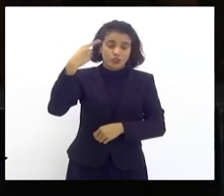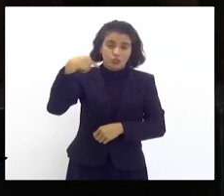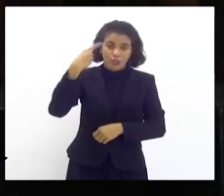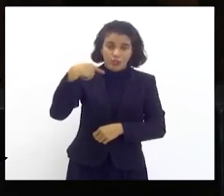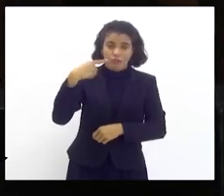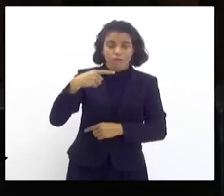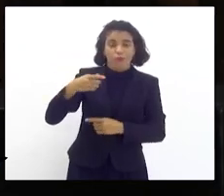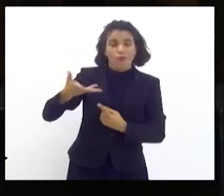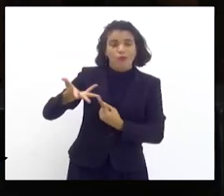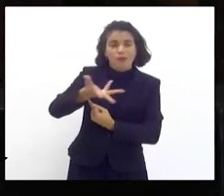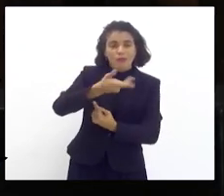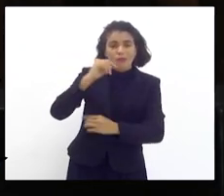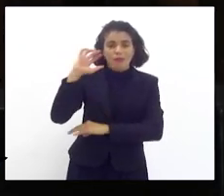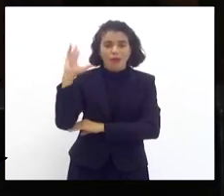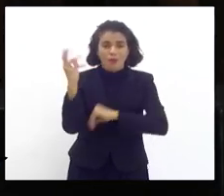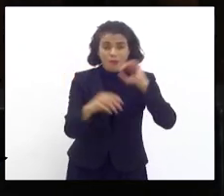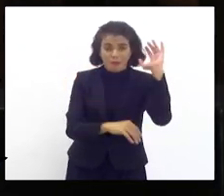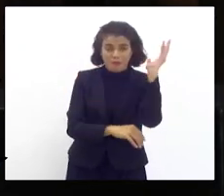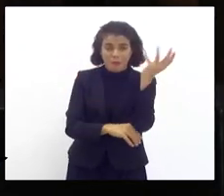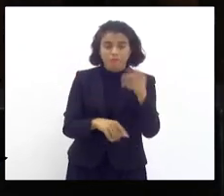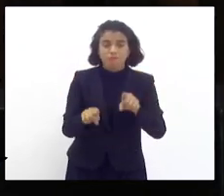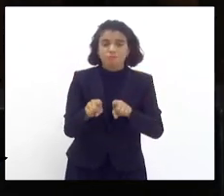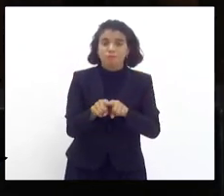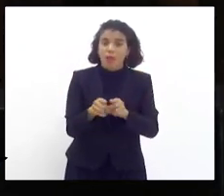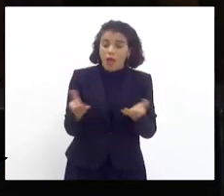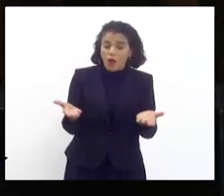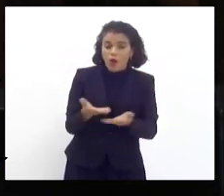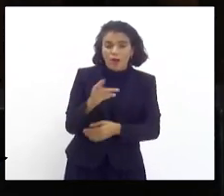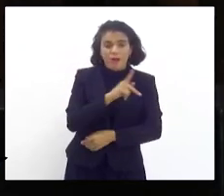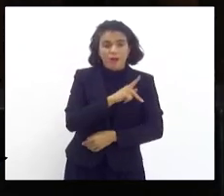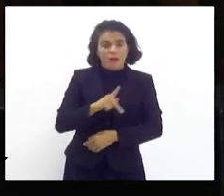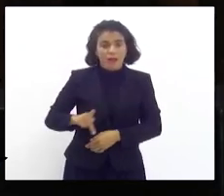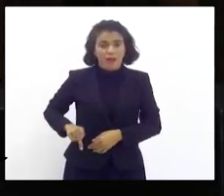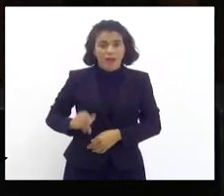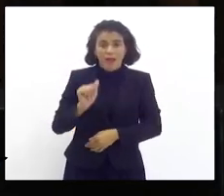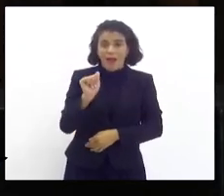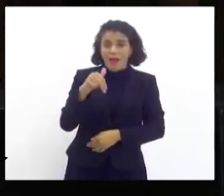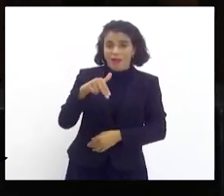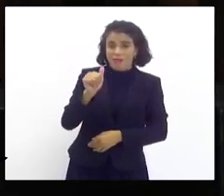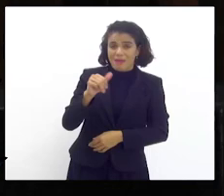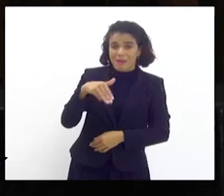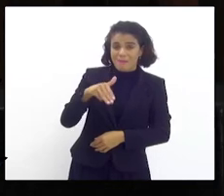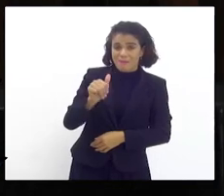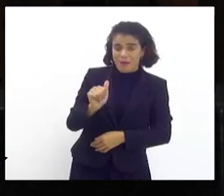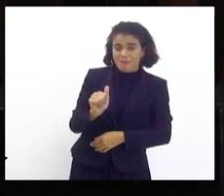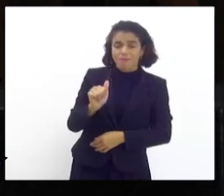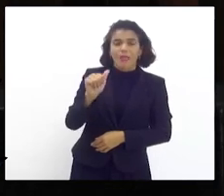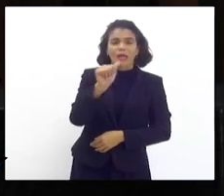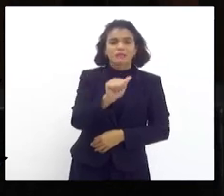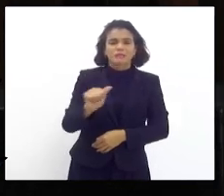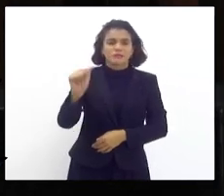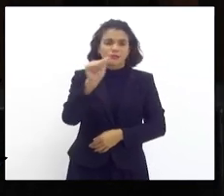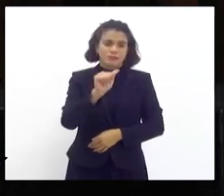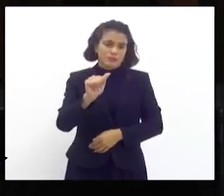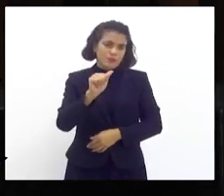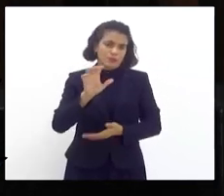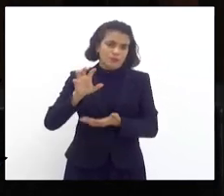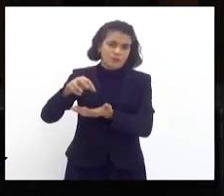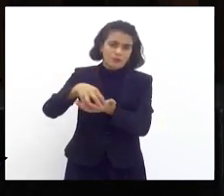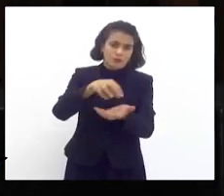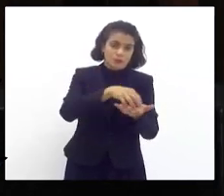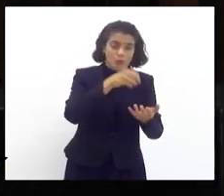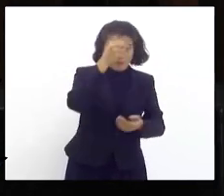e Licenciamento Ambiental. Atualmente, ela é presidente da ANAMA, Associação dos Órgãos Municipais de Meio Ambiente.